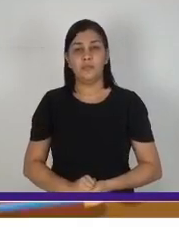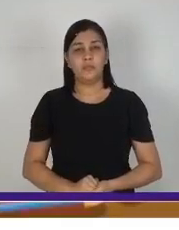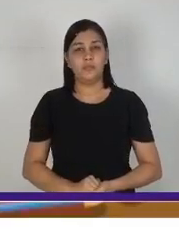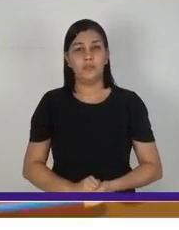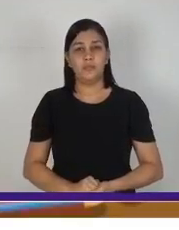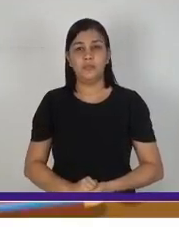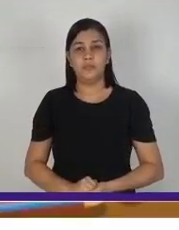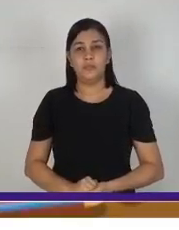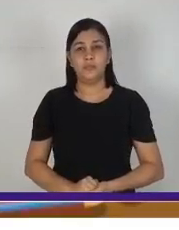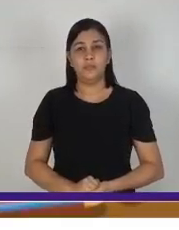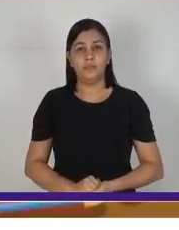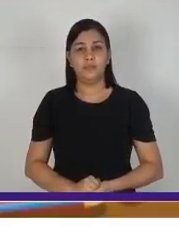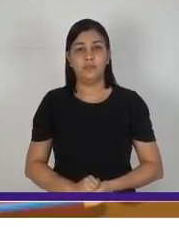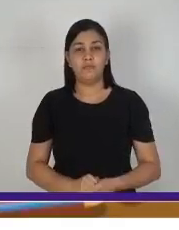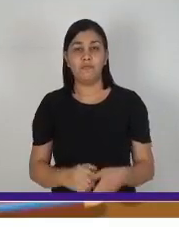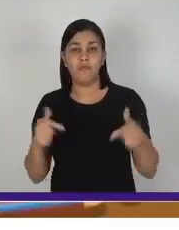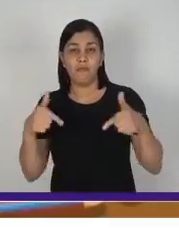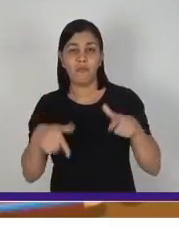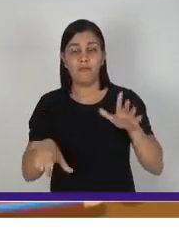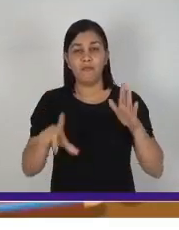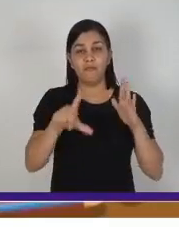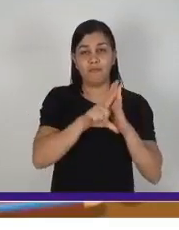Esta é a loja do Lift.